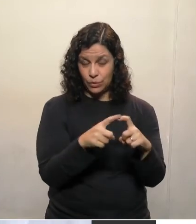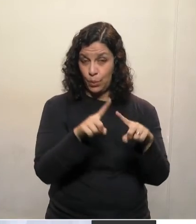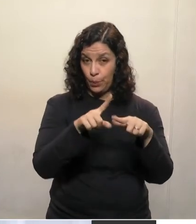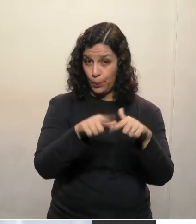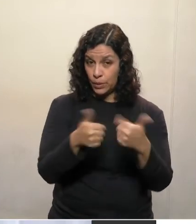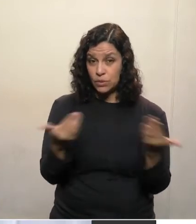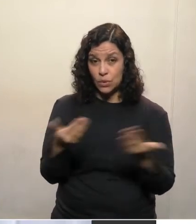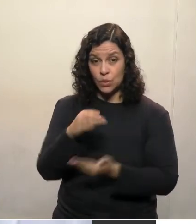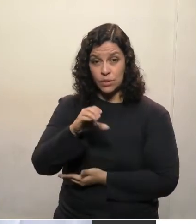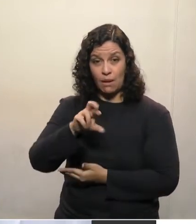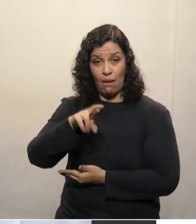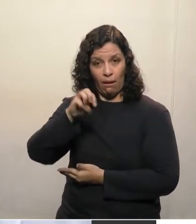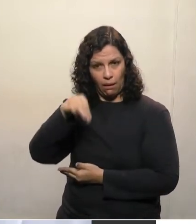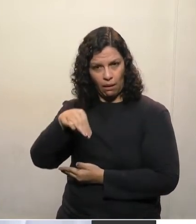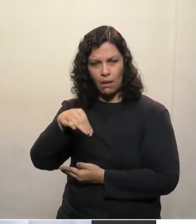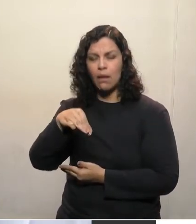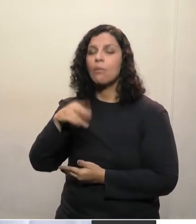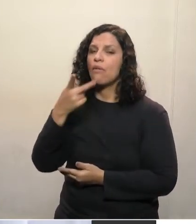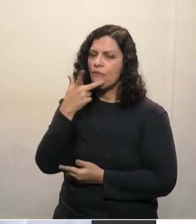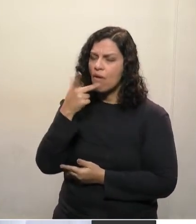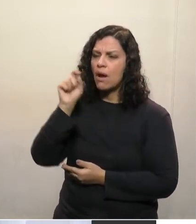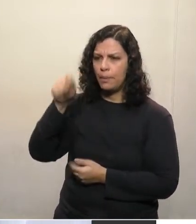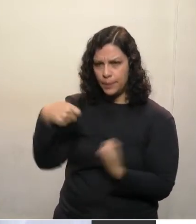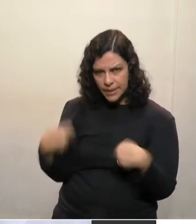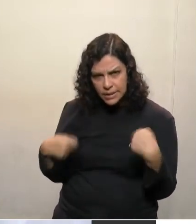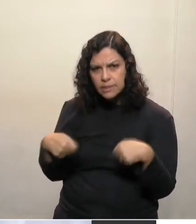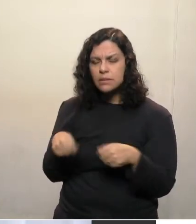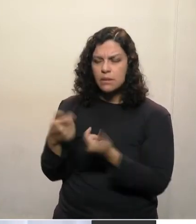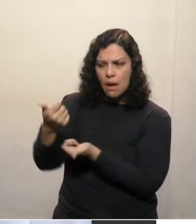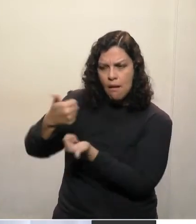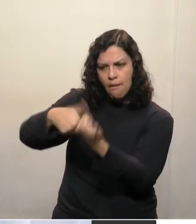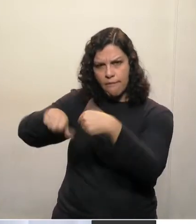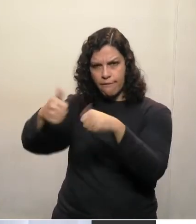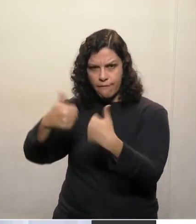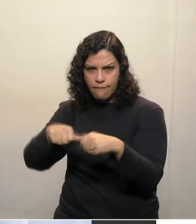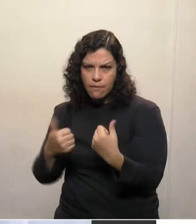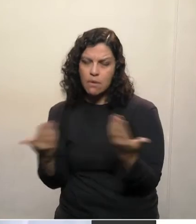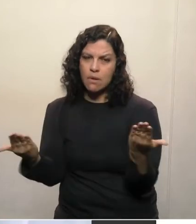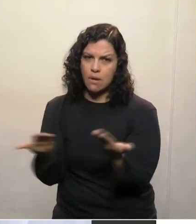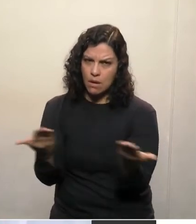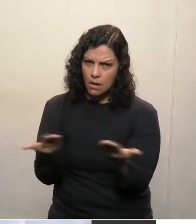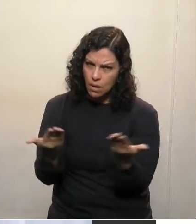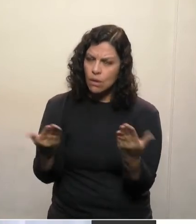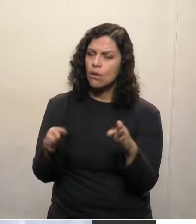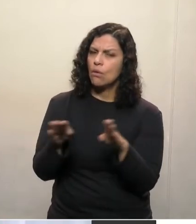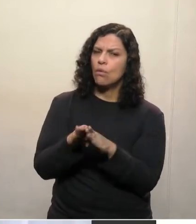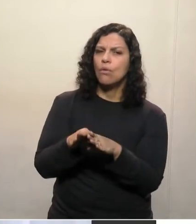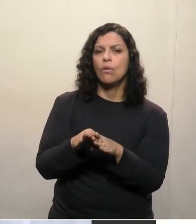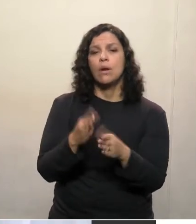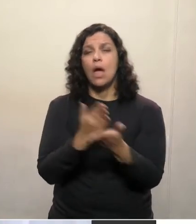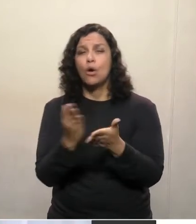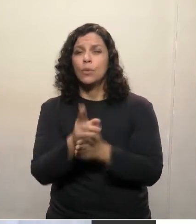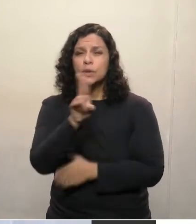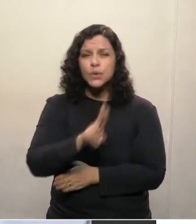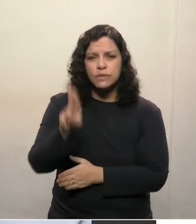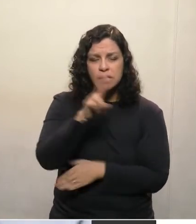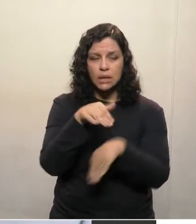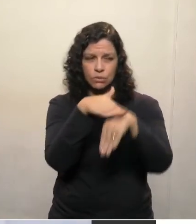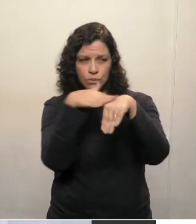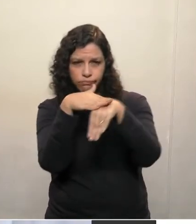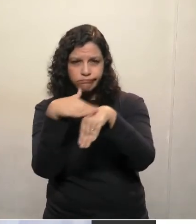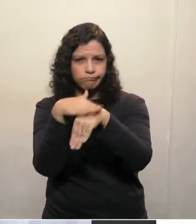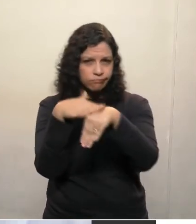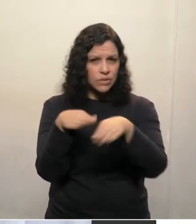de Saúde avaliar isso. As universidades do estado, eu já tenho conversado com algumas para que